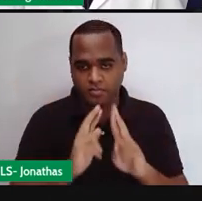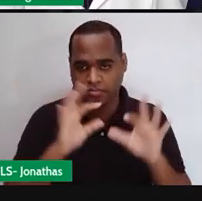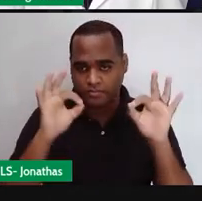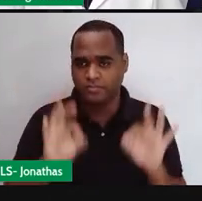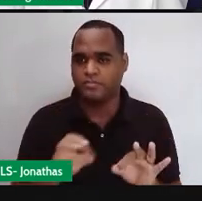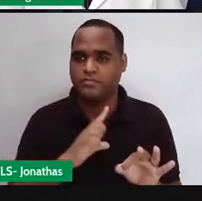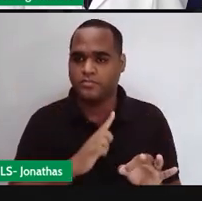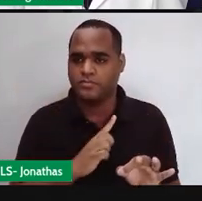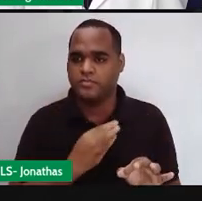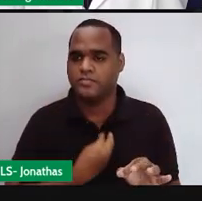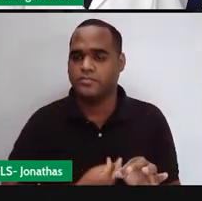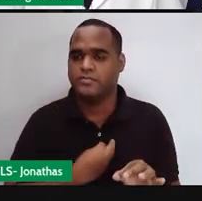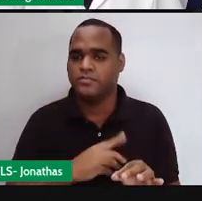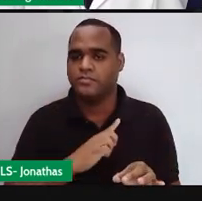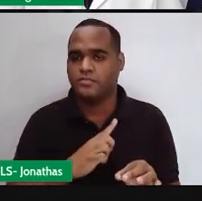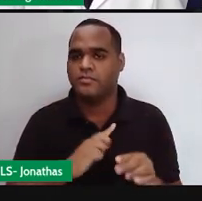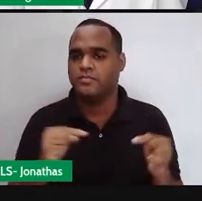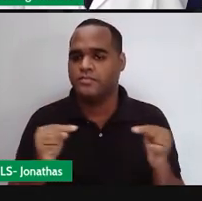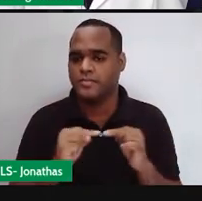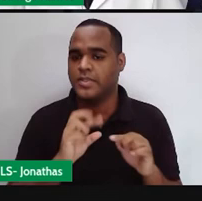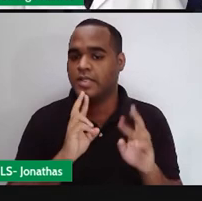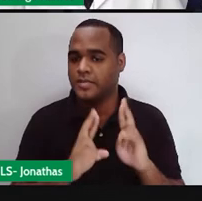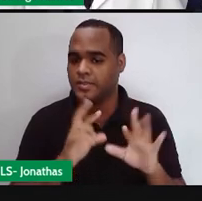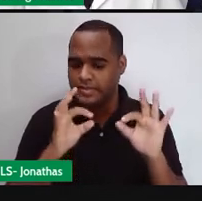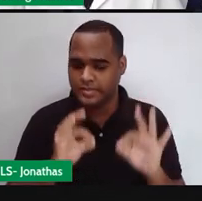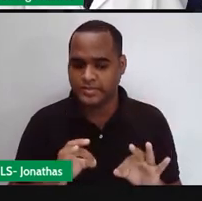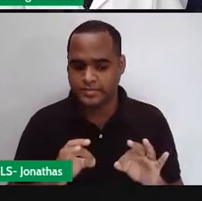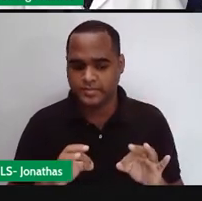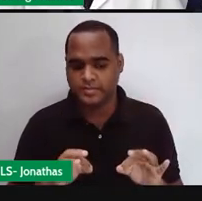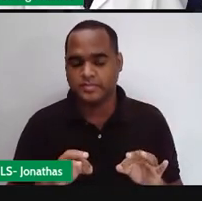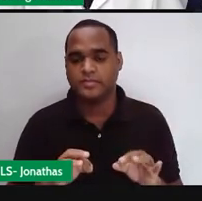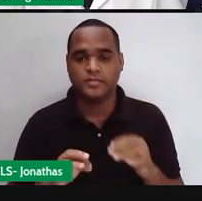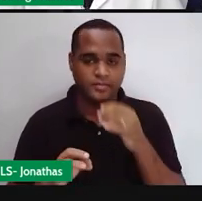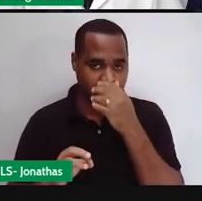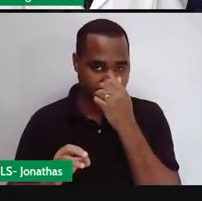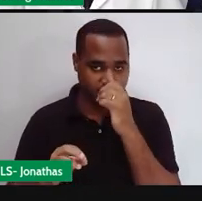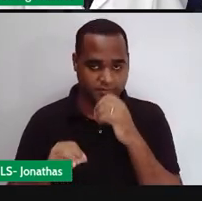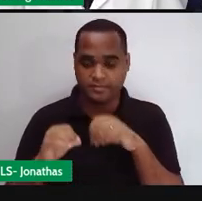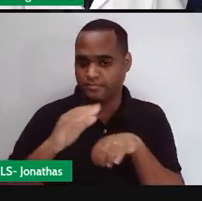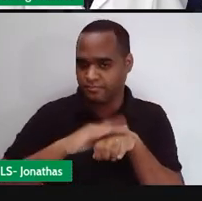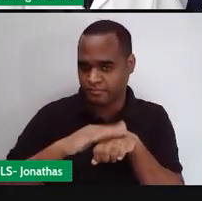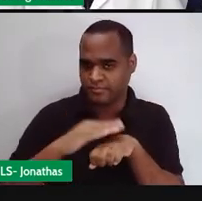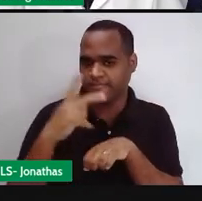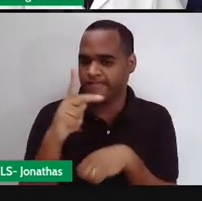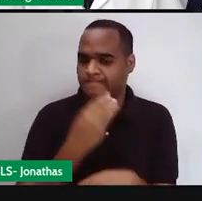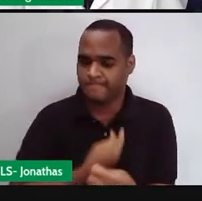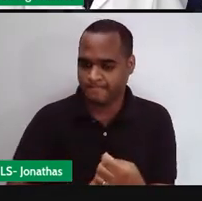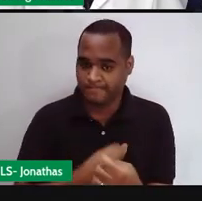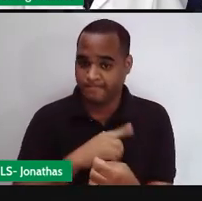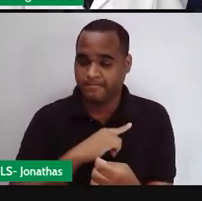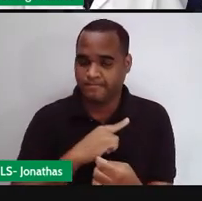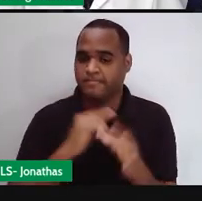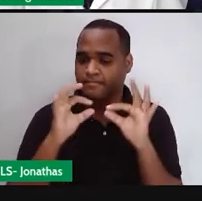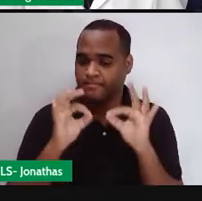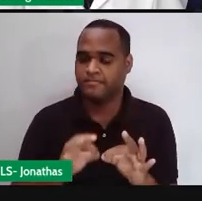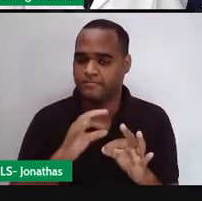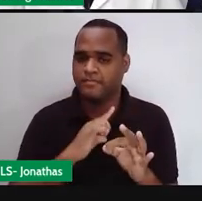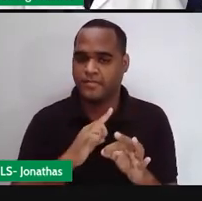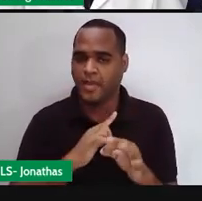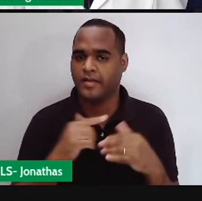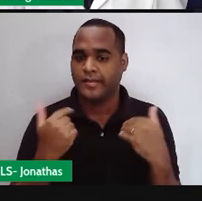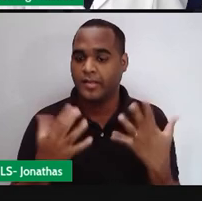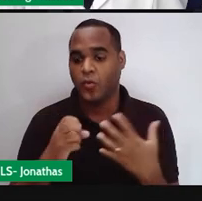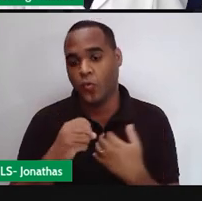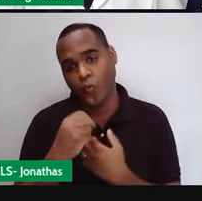E essa resposta é claro você vai dar para você mesmo certo? Ou